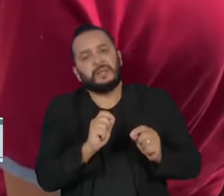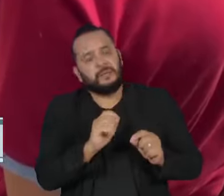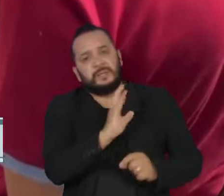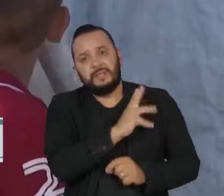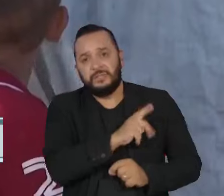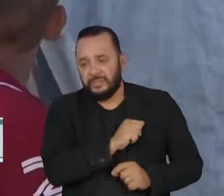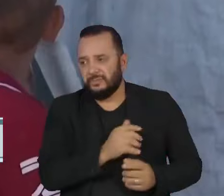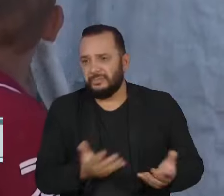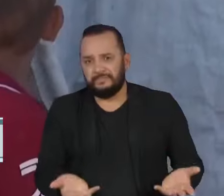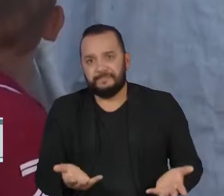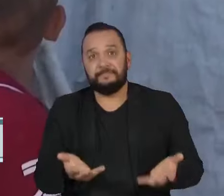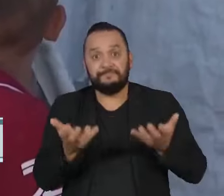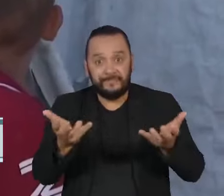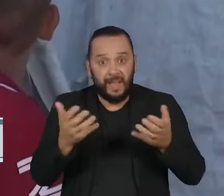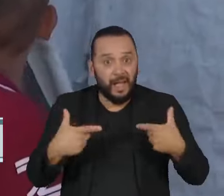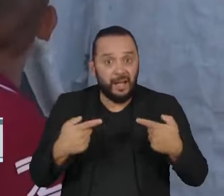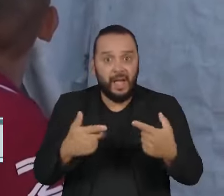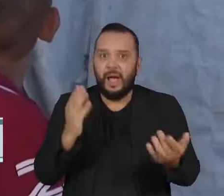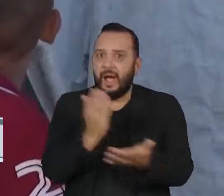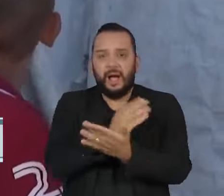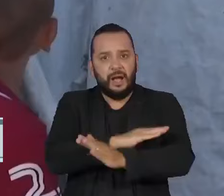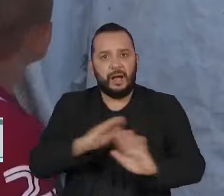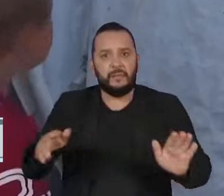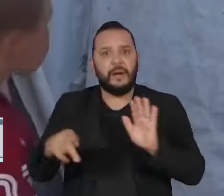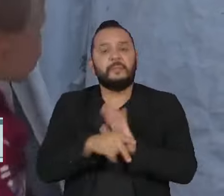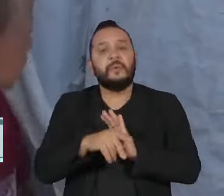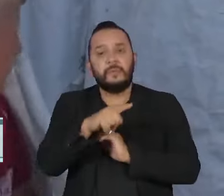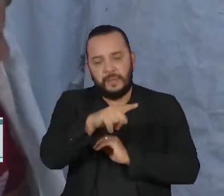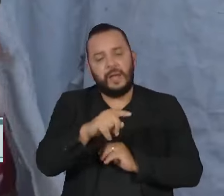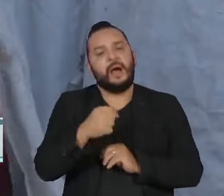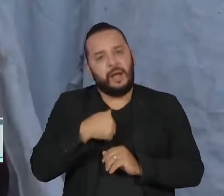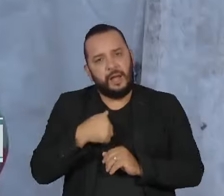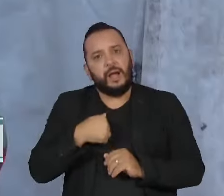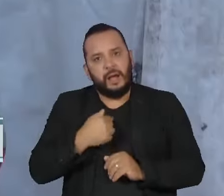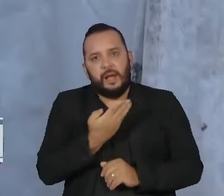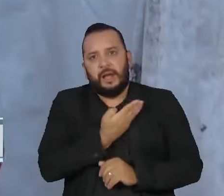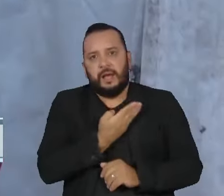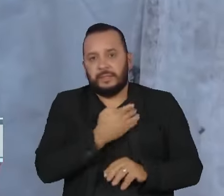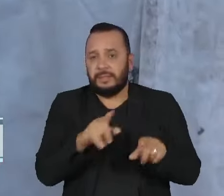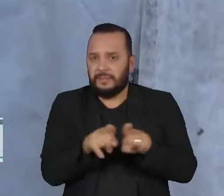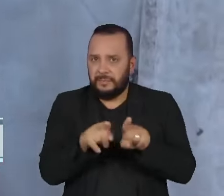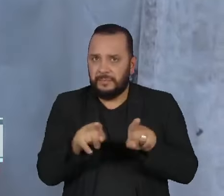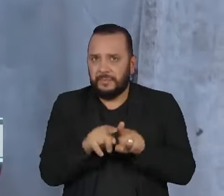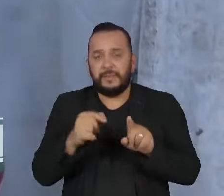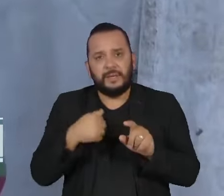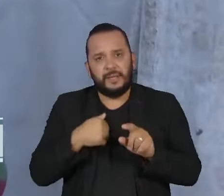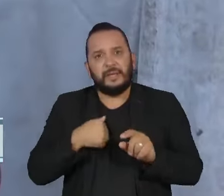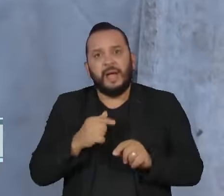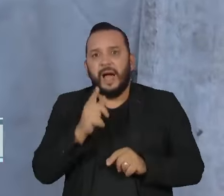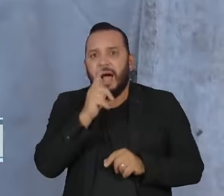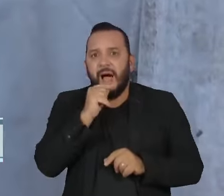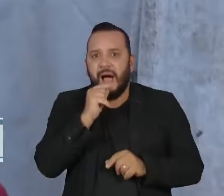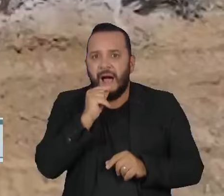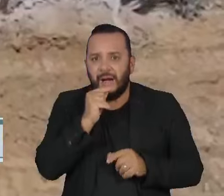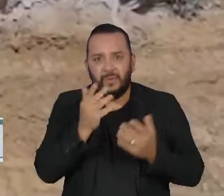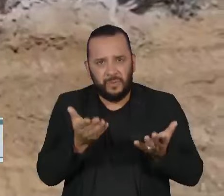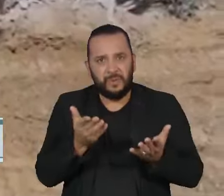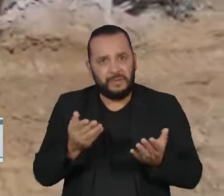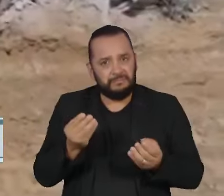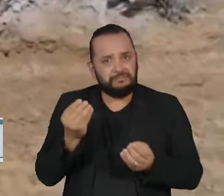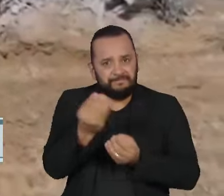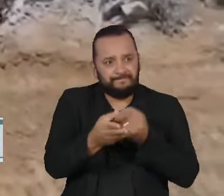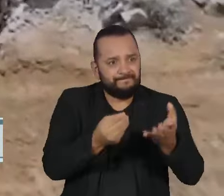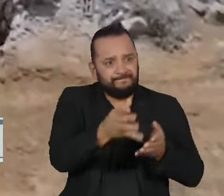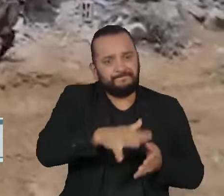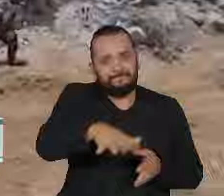faixa de Gaza e a suspensão das exportações de armas para Israel. E dizem temer que a aceitação do regime